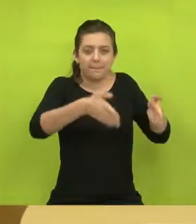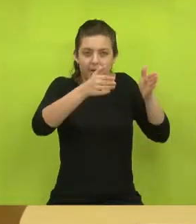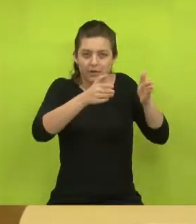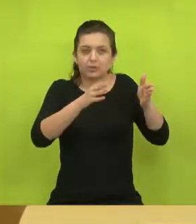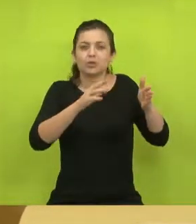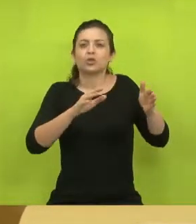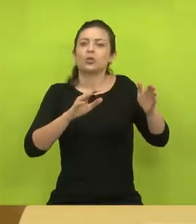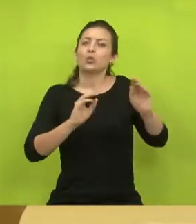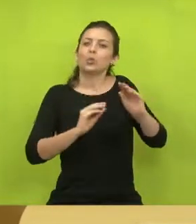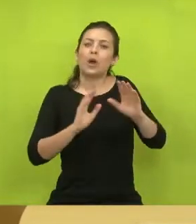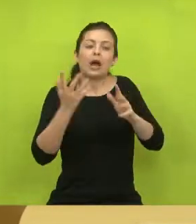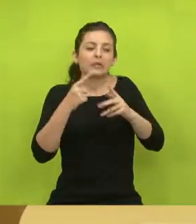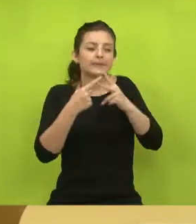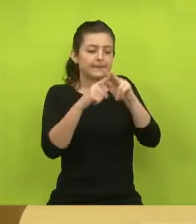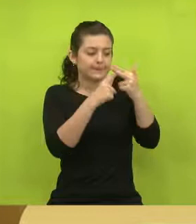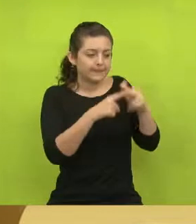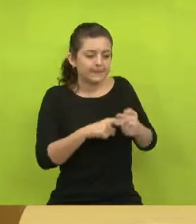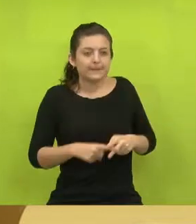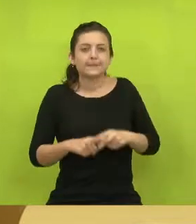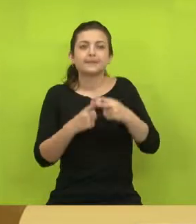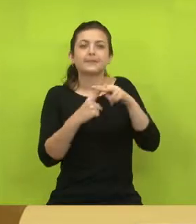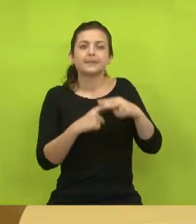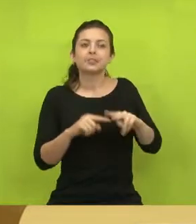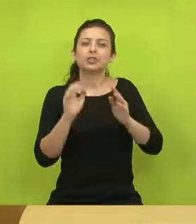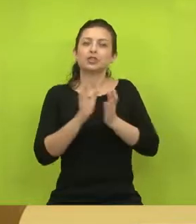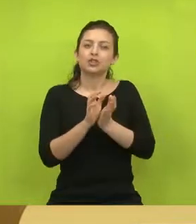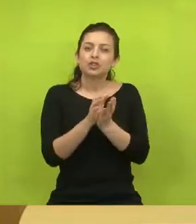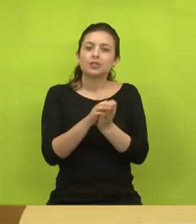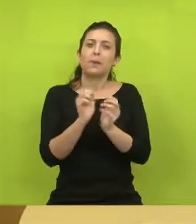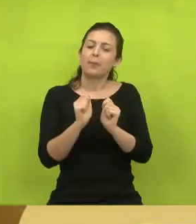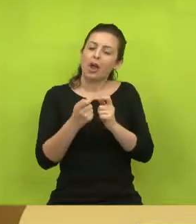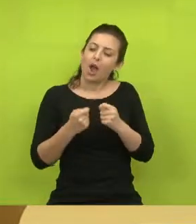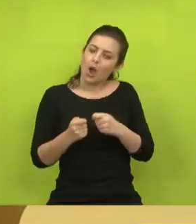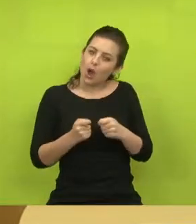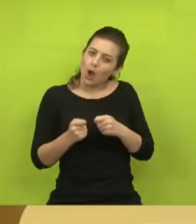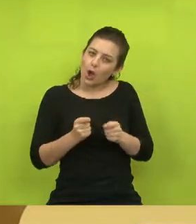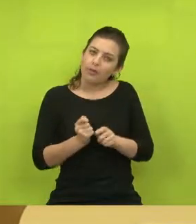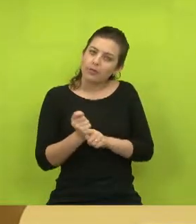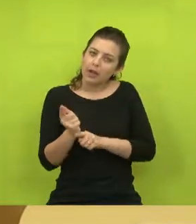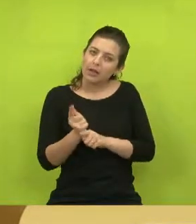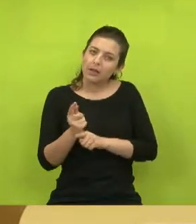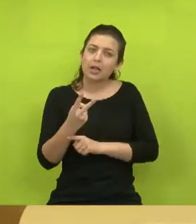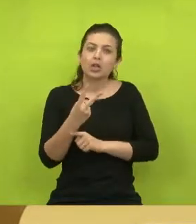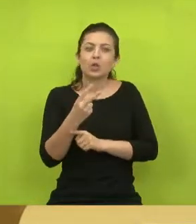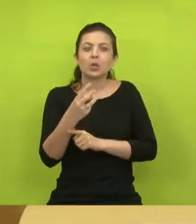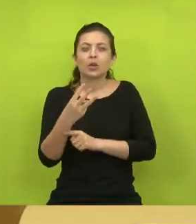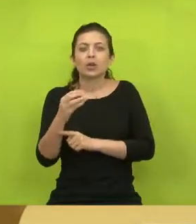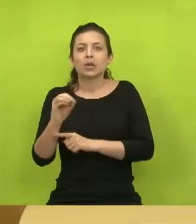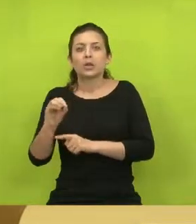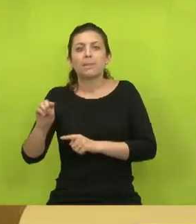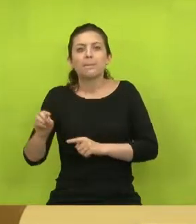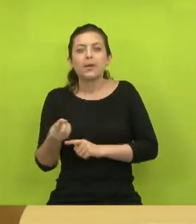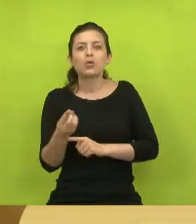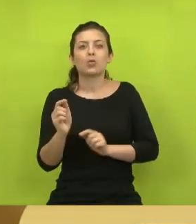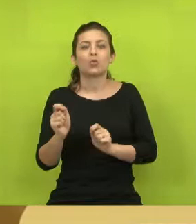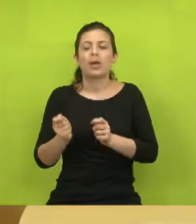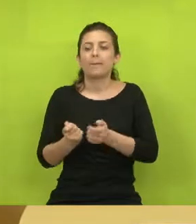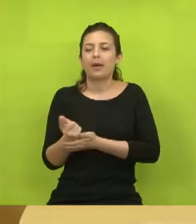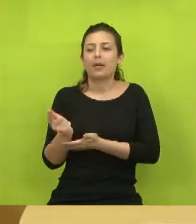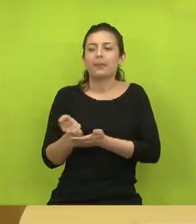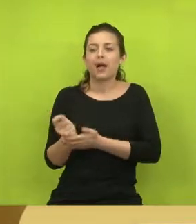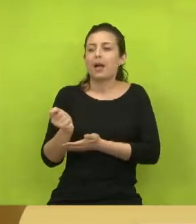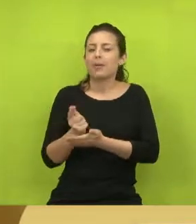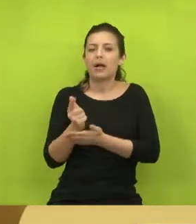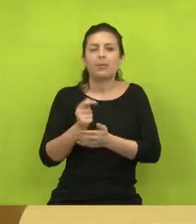sofra as manutenções e Jacareí possa economizar na questão desses 230 mil reais que são gastos com